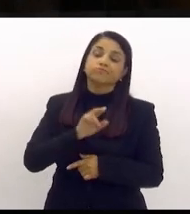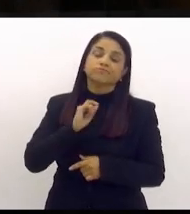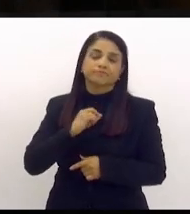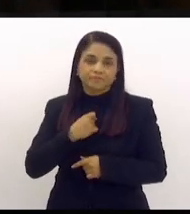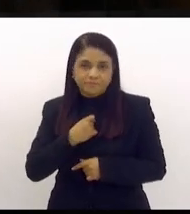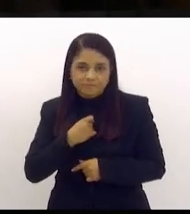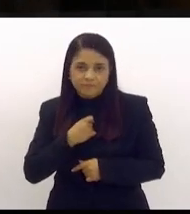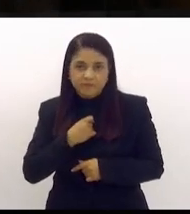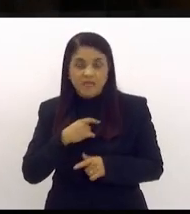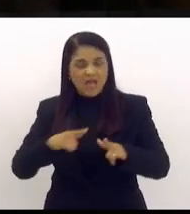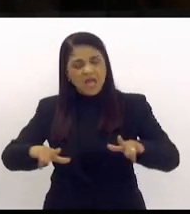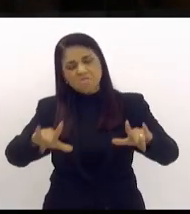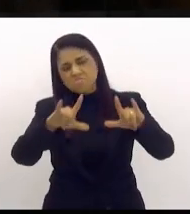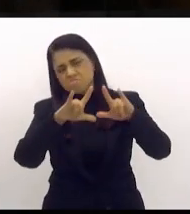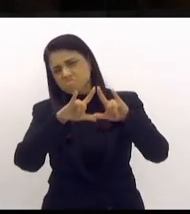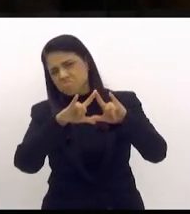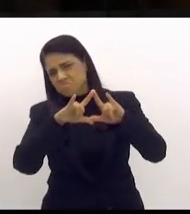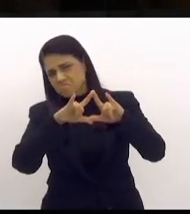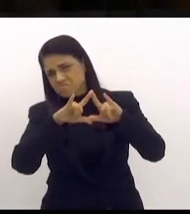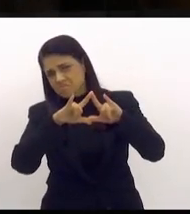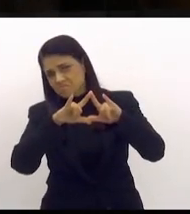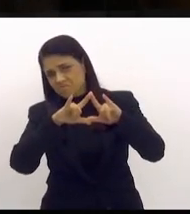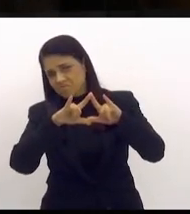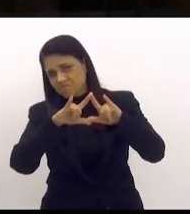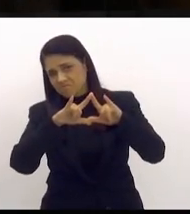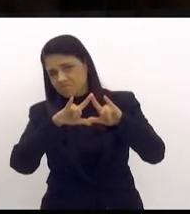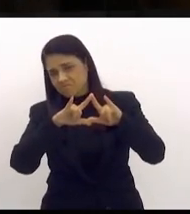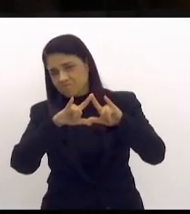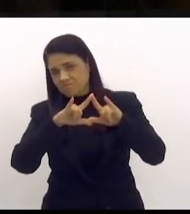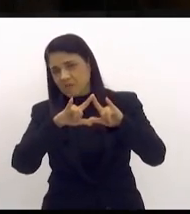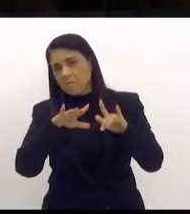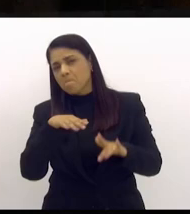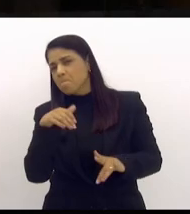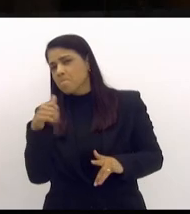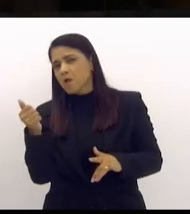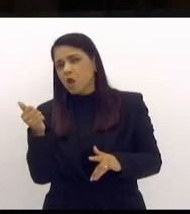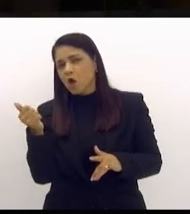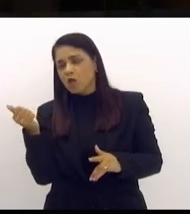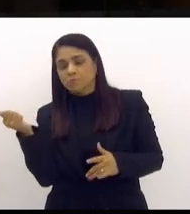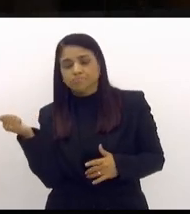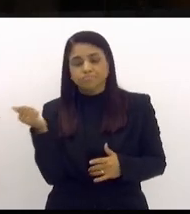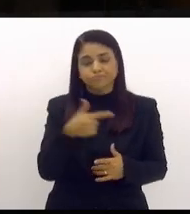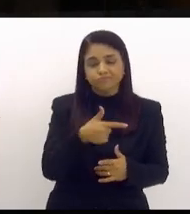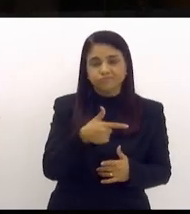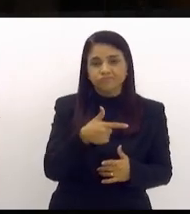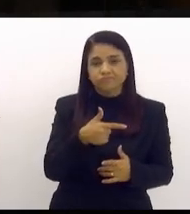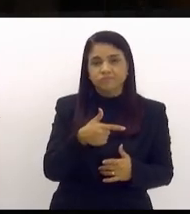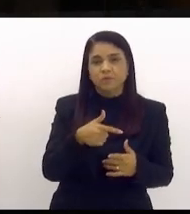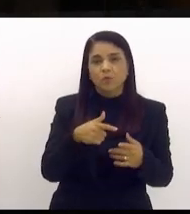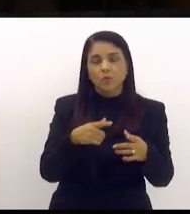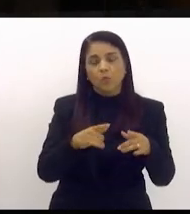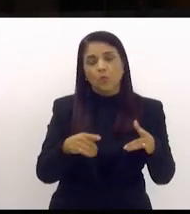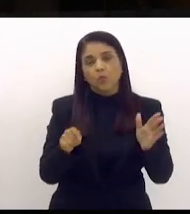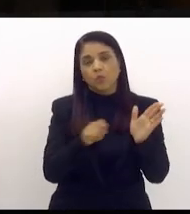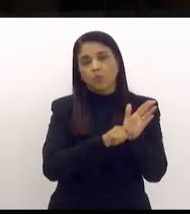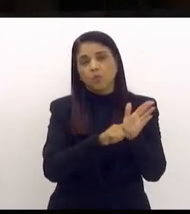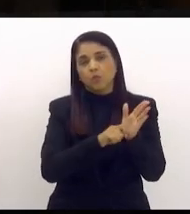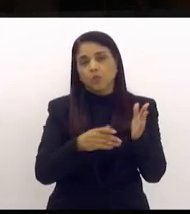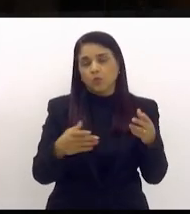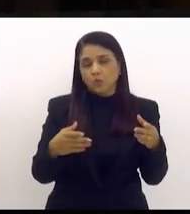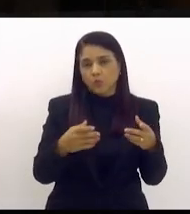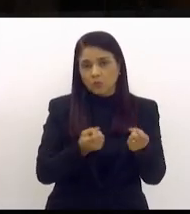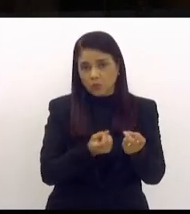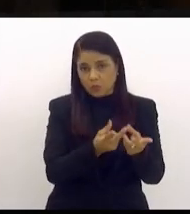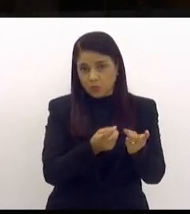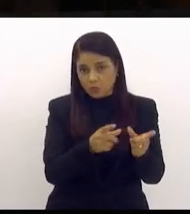a milícia é melhor que o narcotráfico, porque pelo menos a milícia